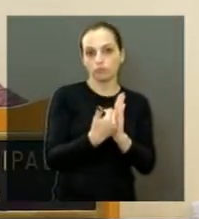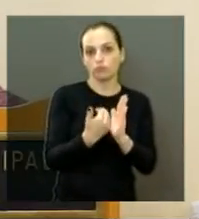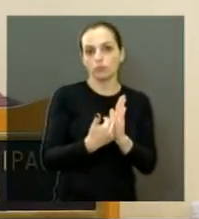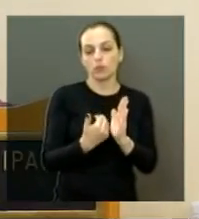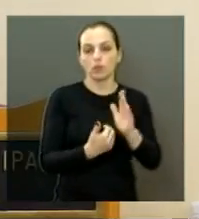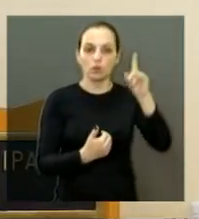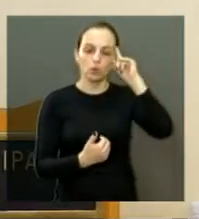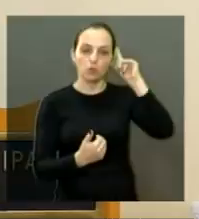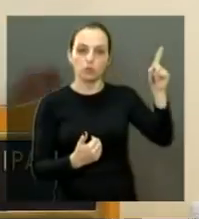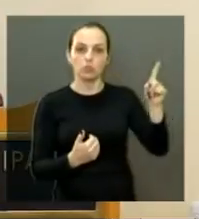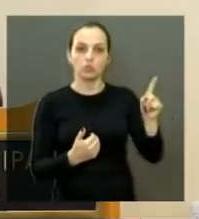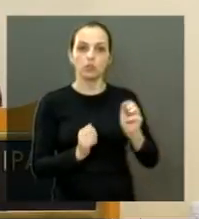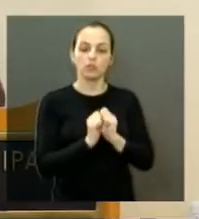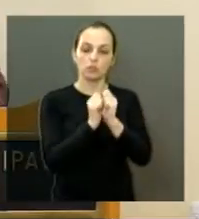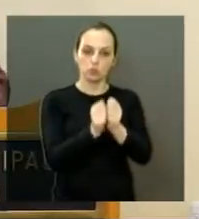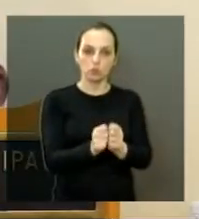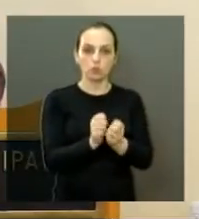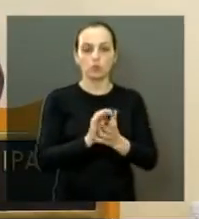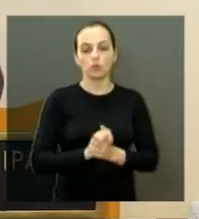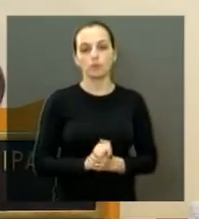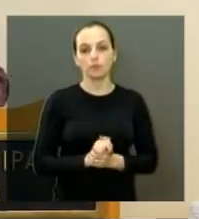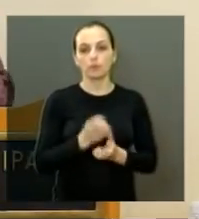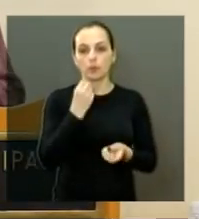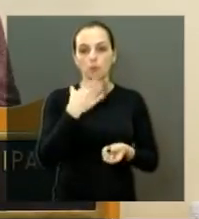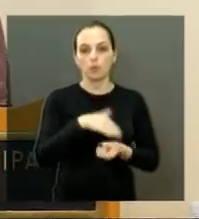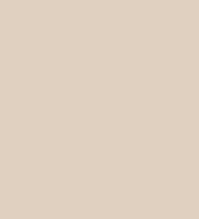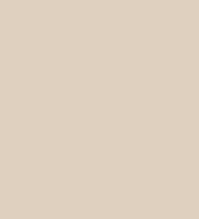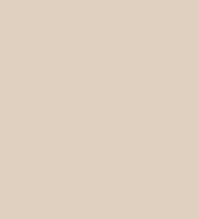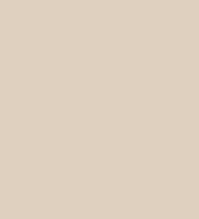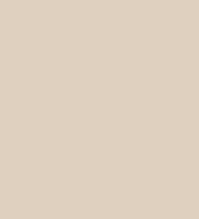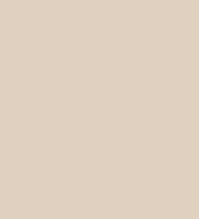ações em conjunto. Boa noite a todos.